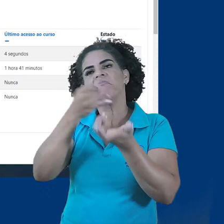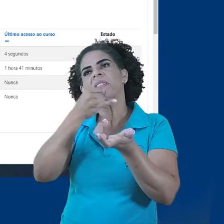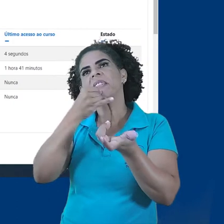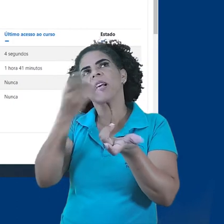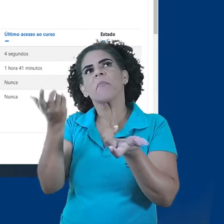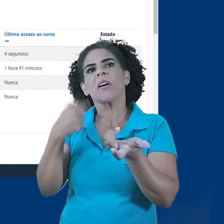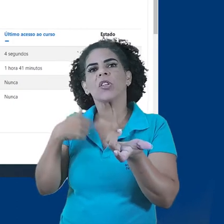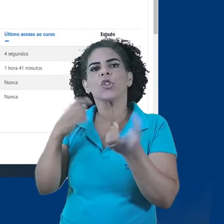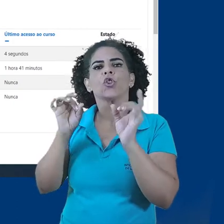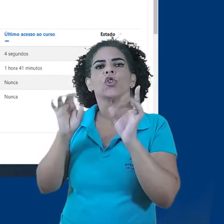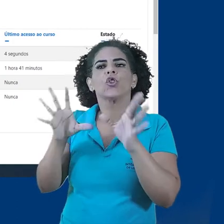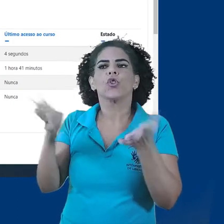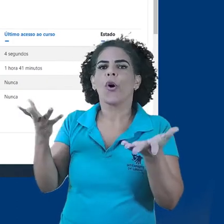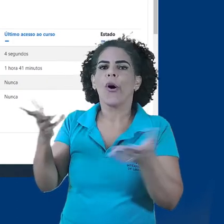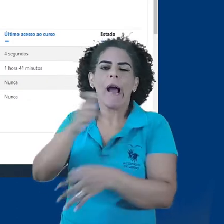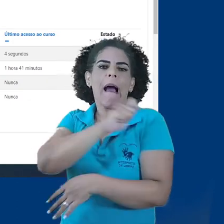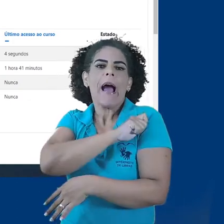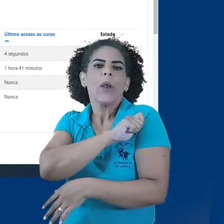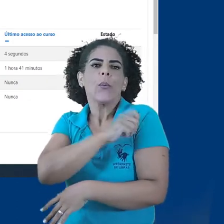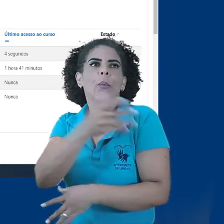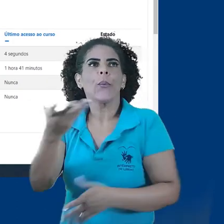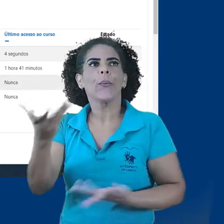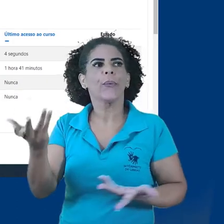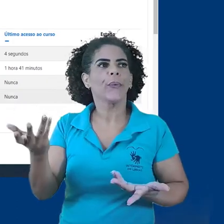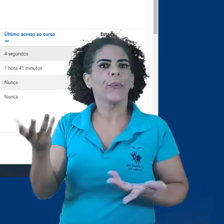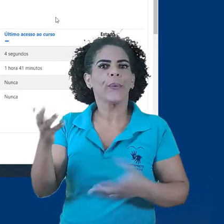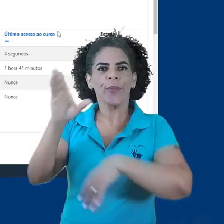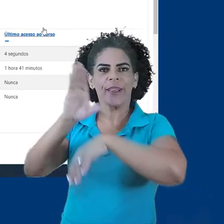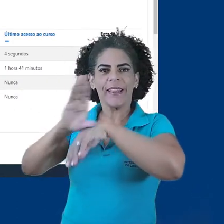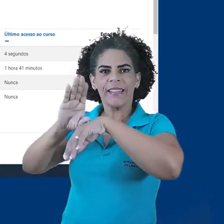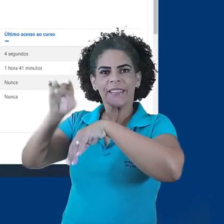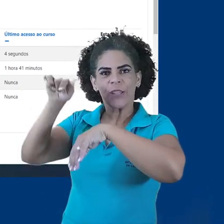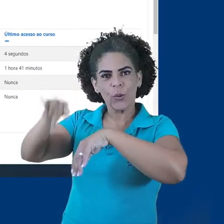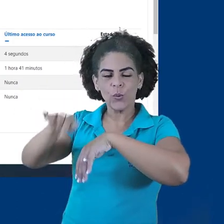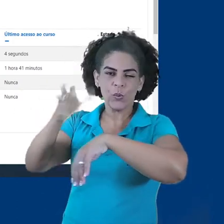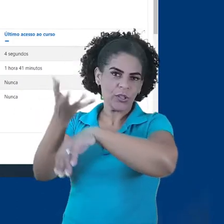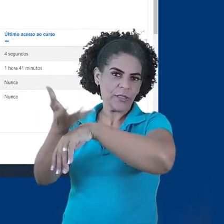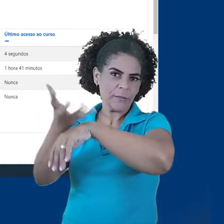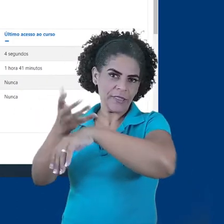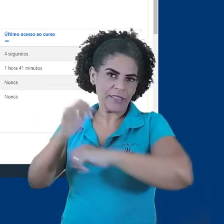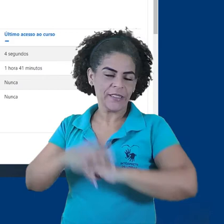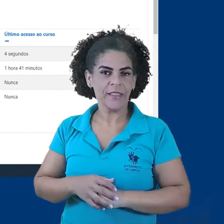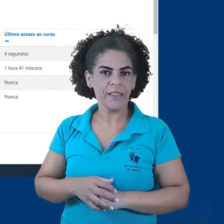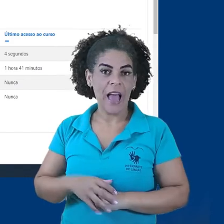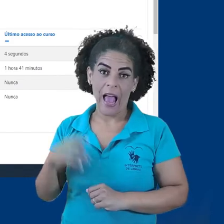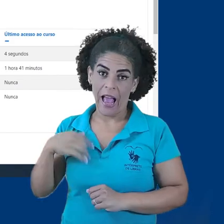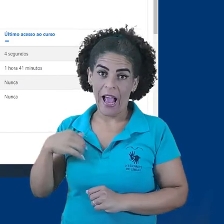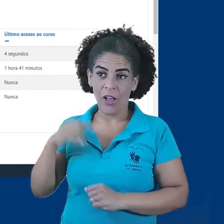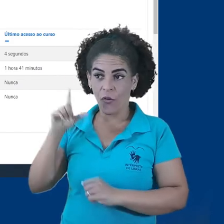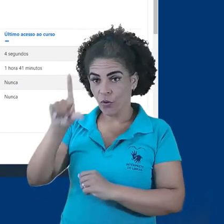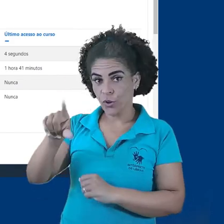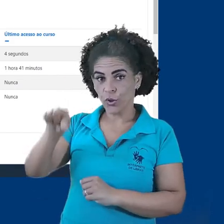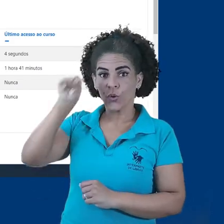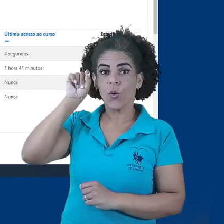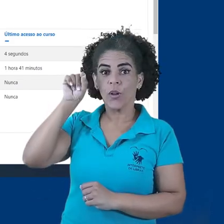Digamos que eu queira enviar mensagem apenas para os alunos deste curso ou disciplina. Então,